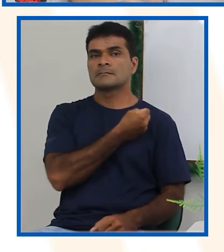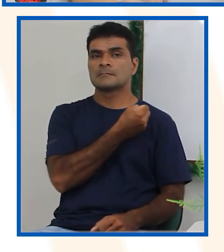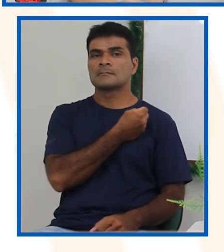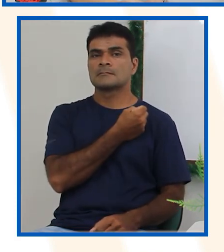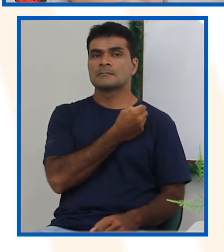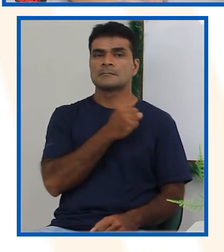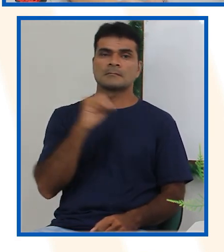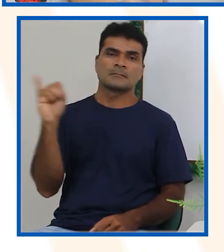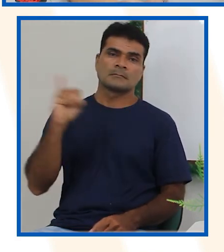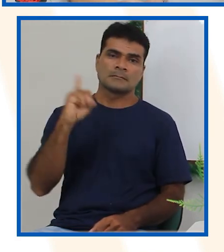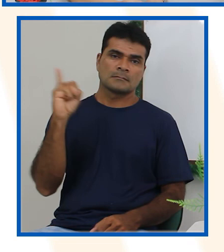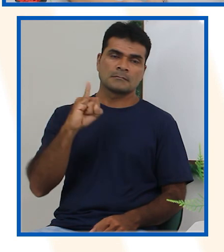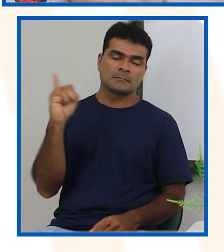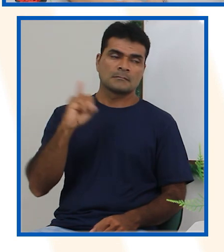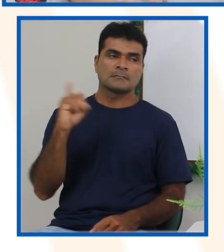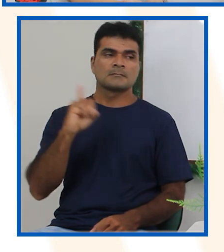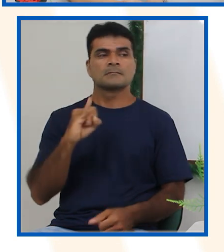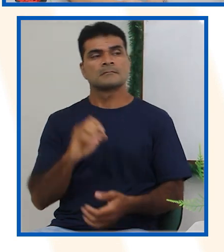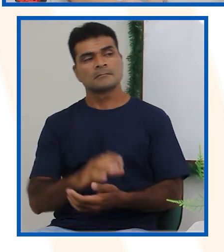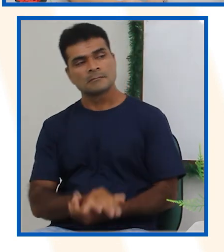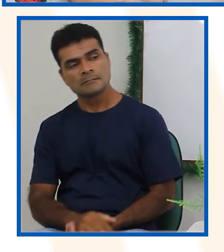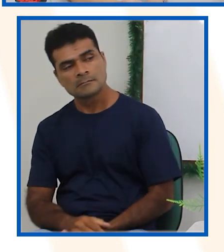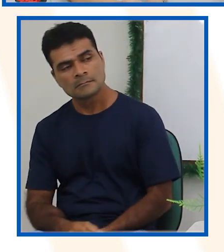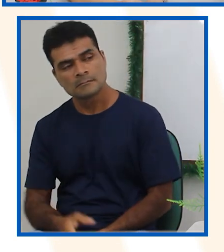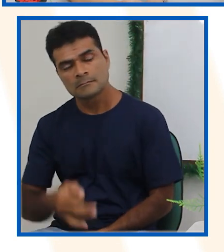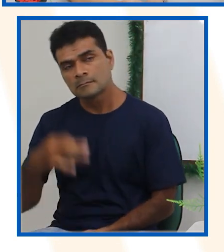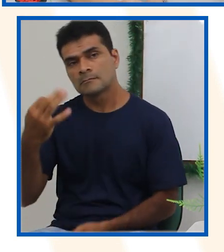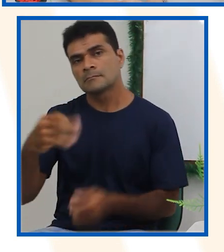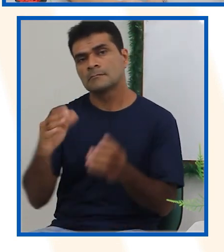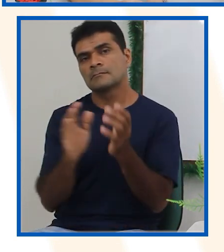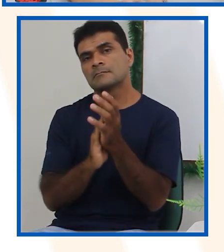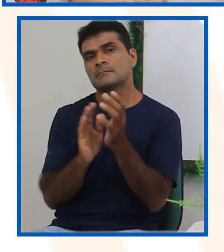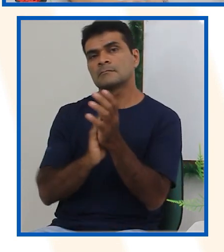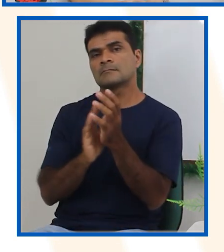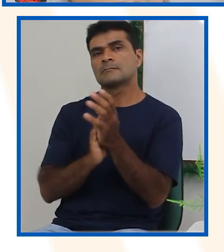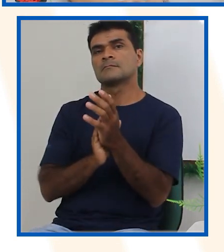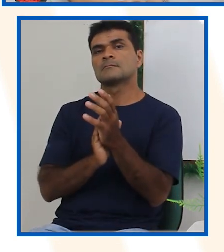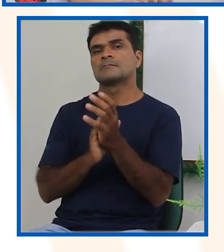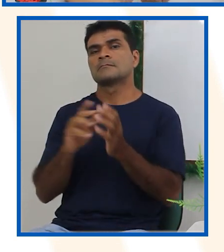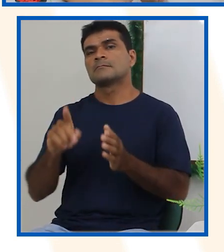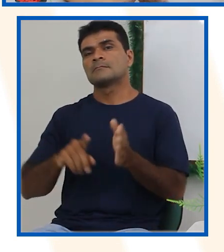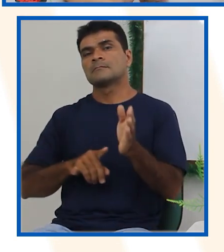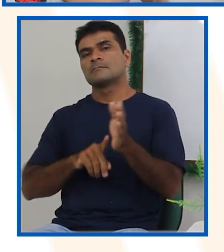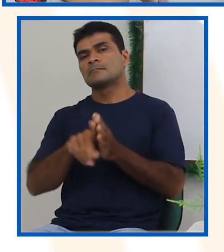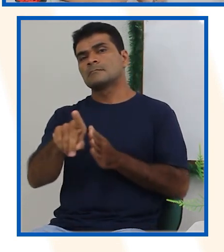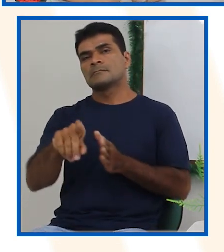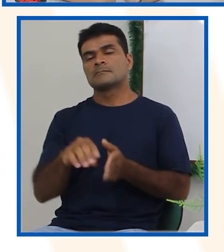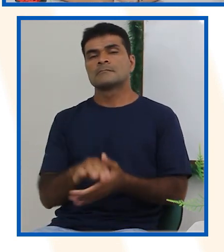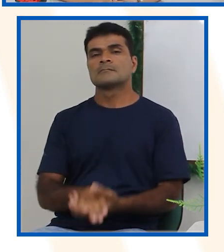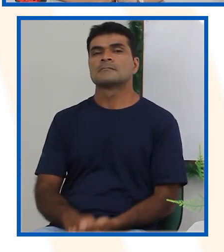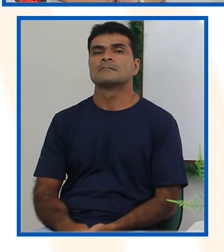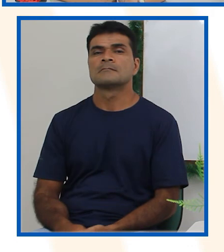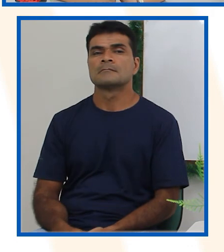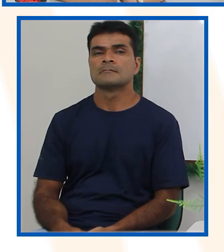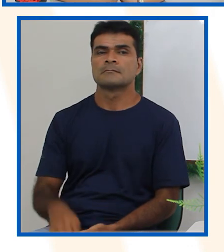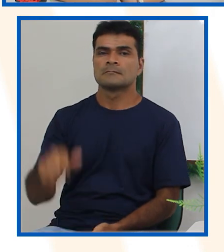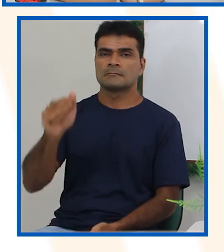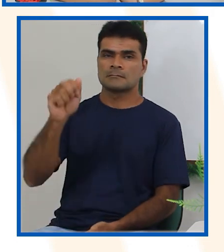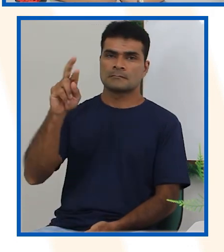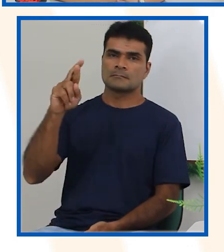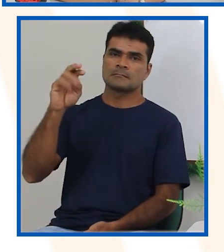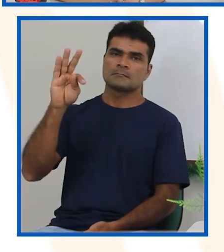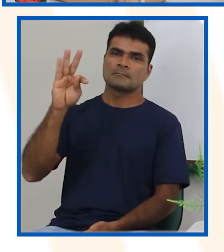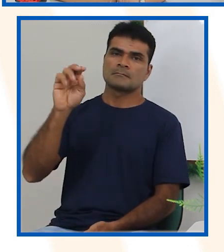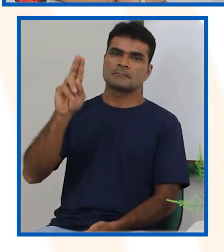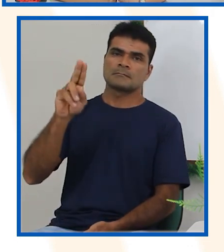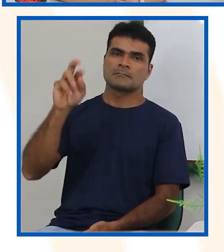Certo? Ó, acertamos. E vamos para a última pergunta. Olhem só. Arthur ganhou uma caixa